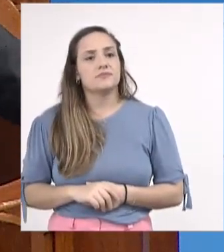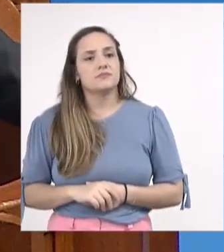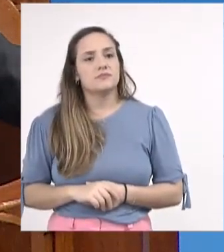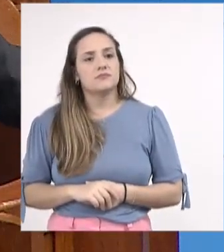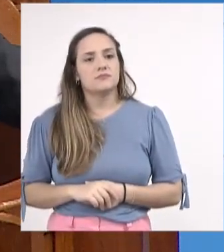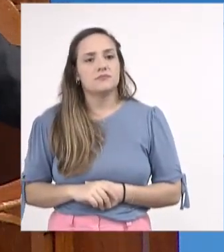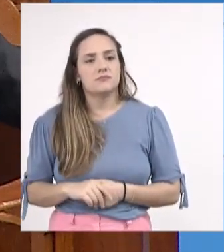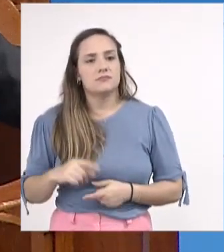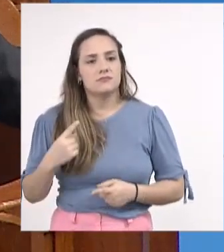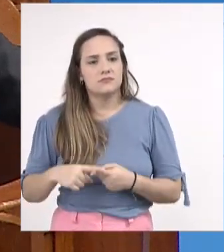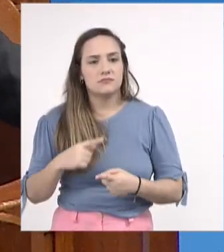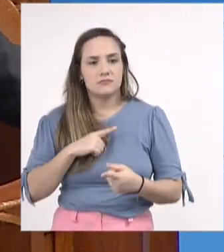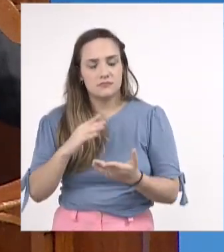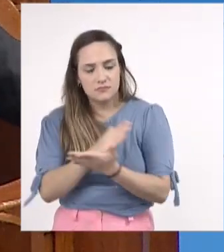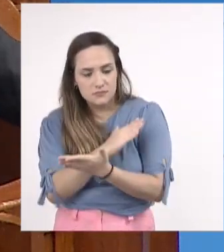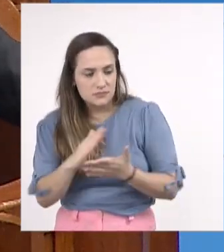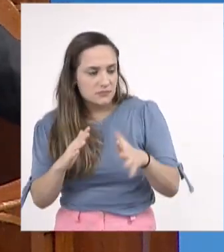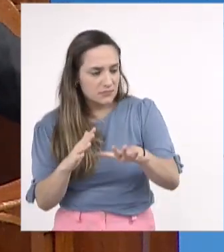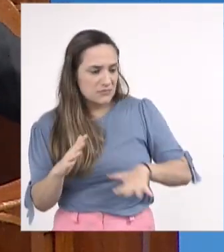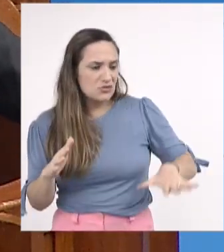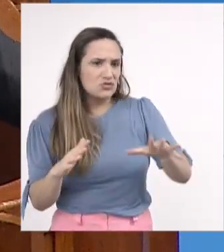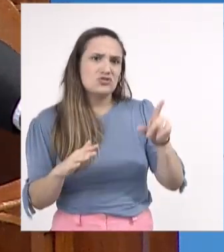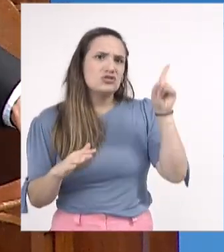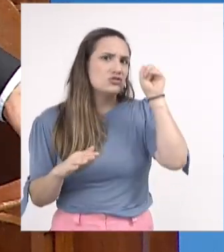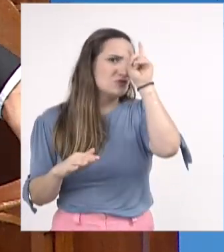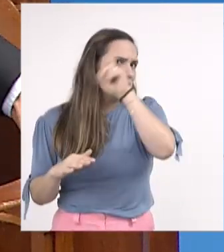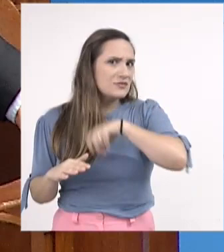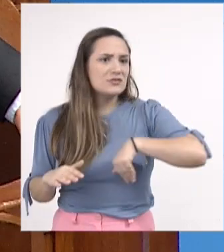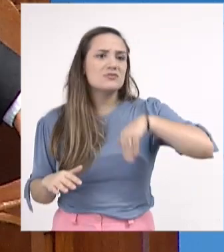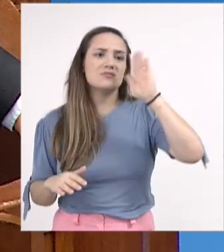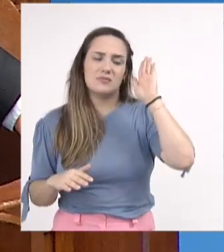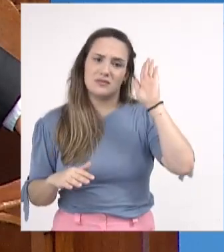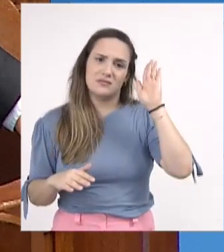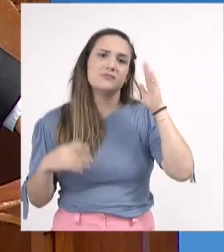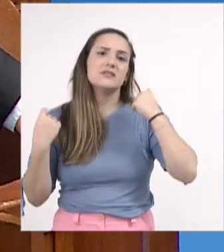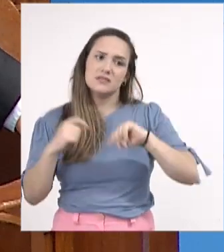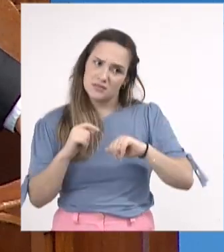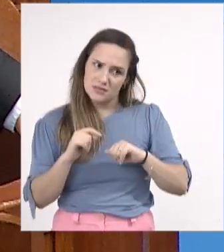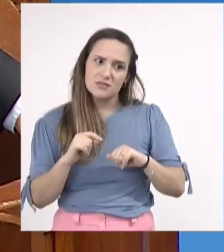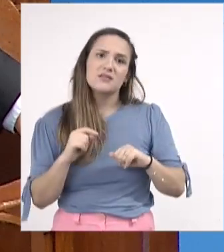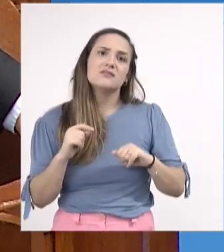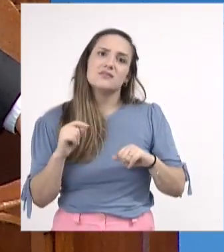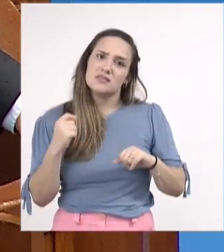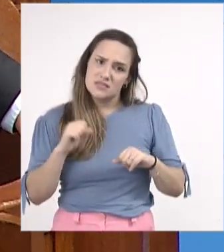críticas, a gente possa atender essa demanda reprimida.